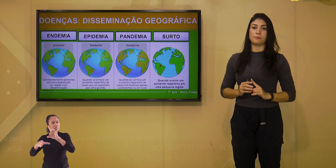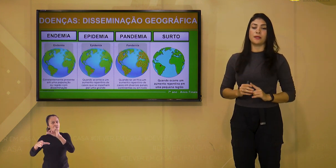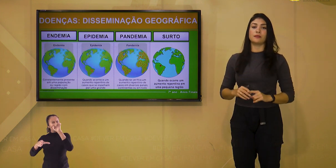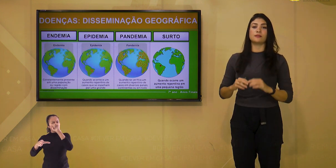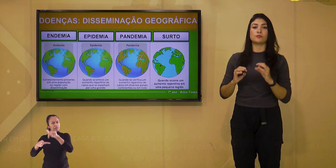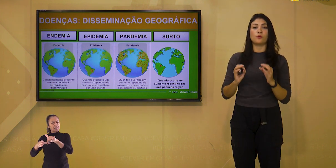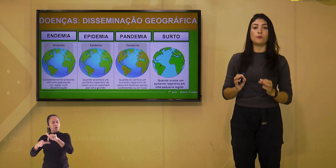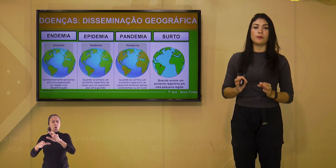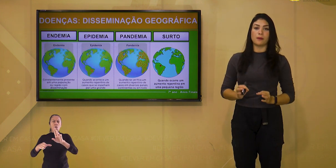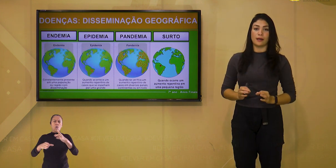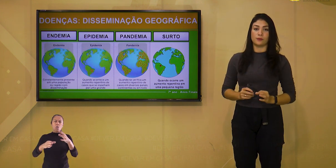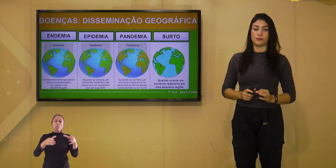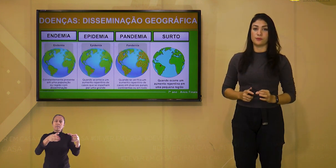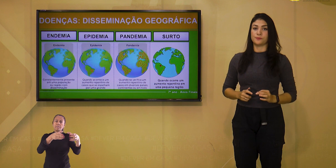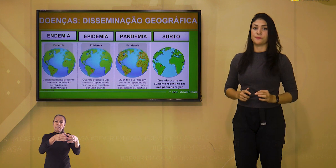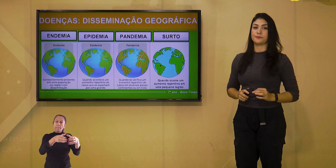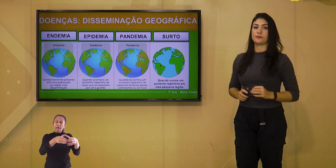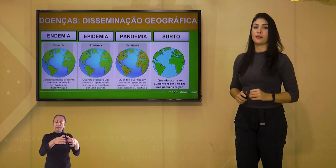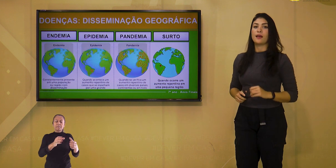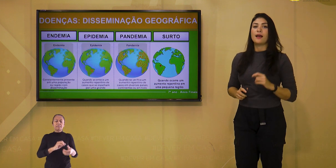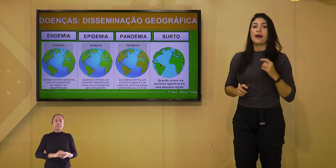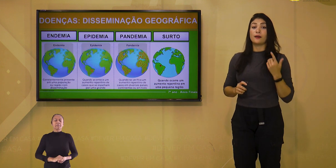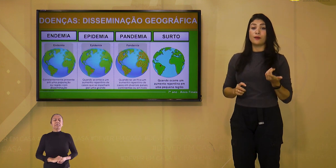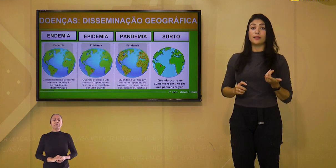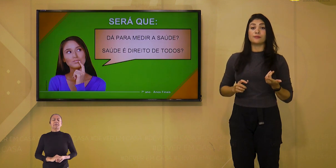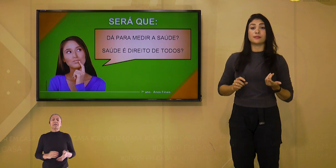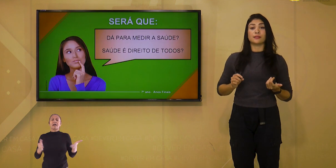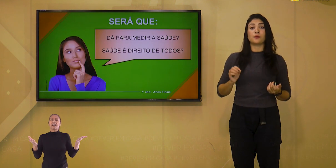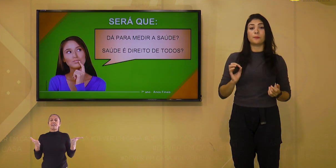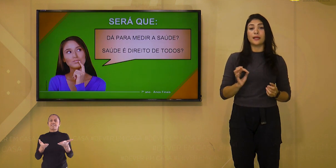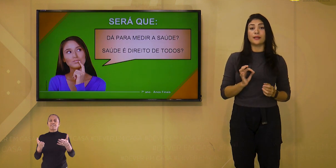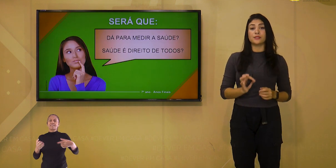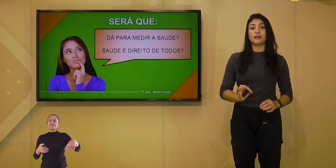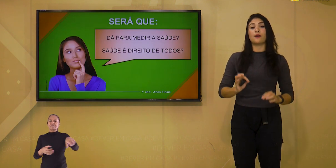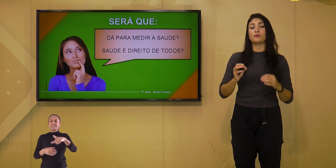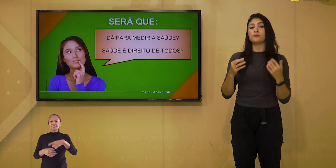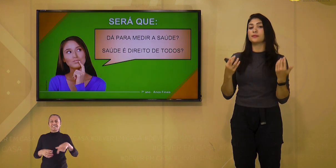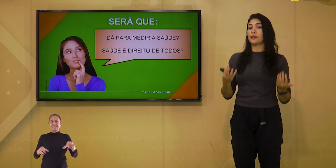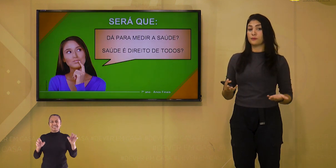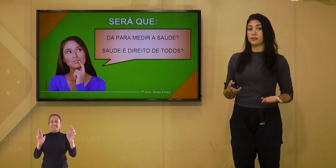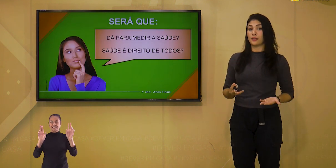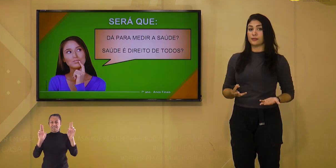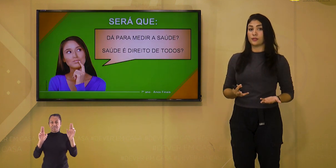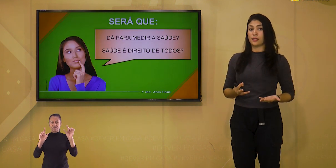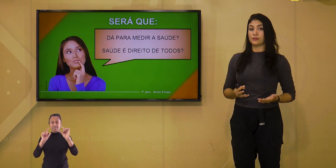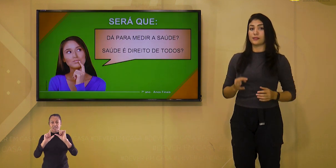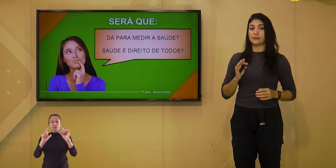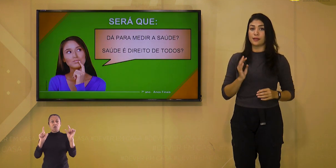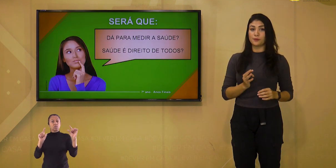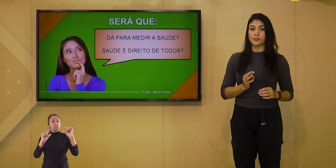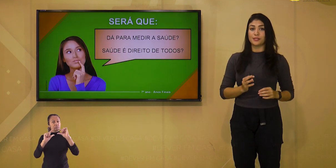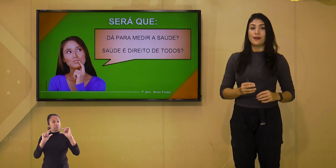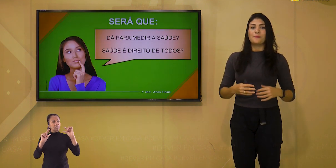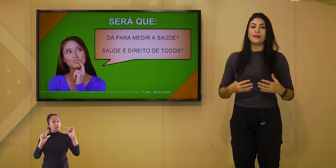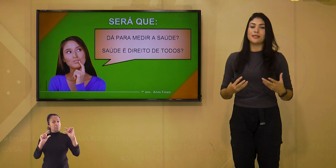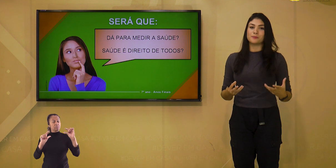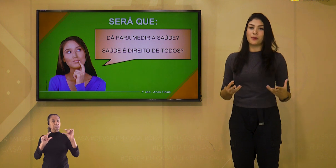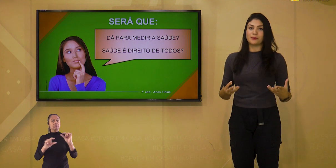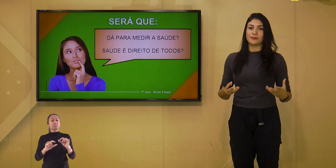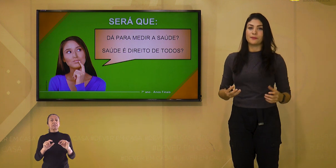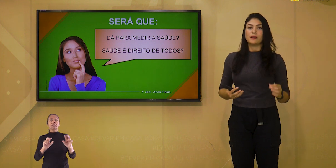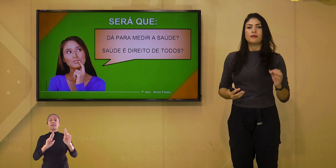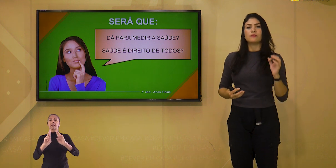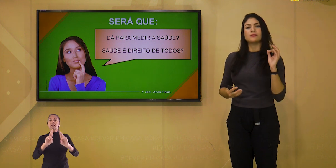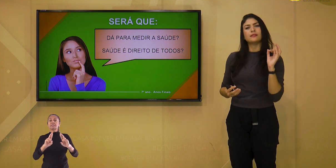cidade apenas ou em bairros. Agora que você compreende alguns termos relacionados à saúde, me